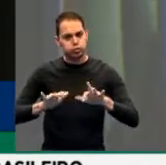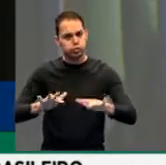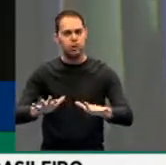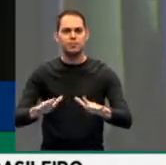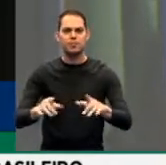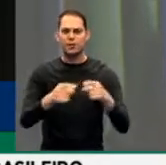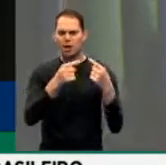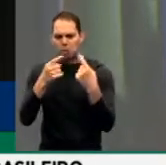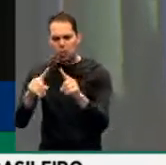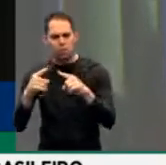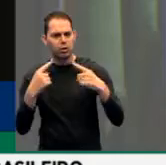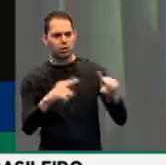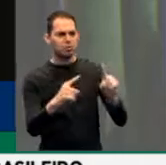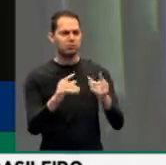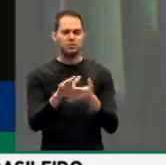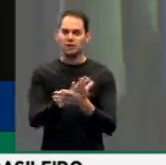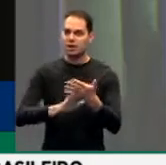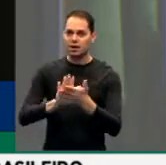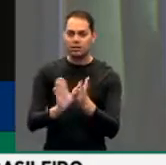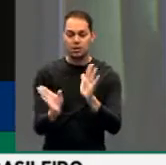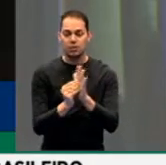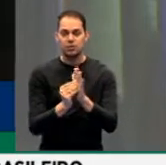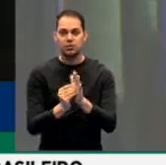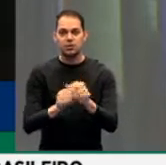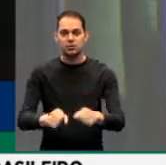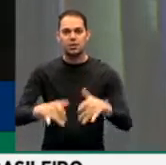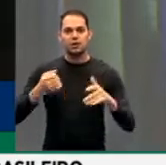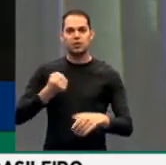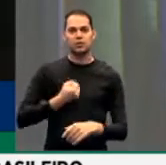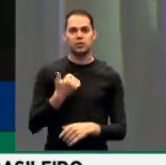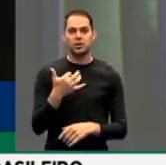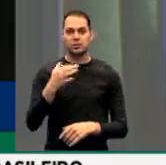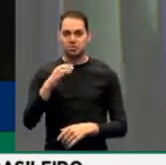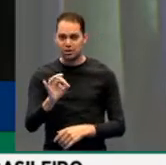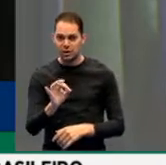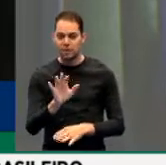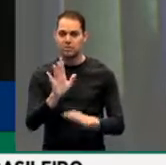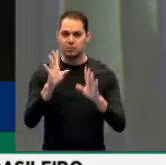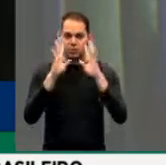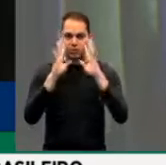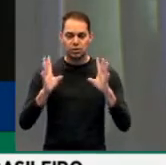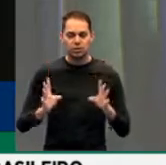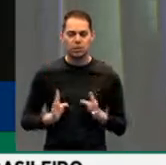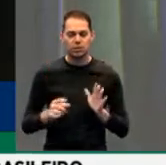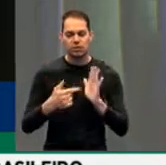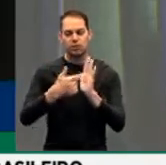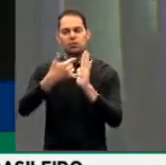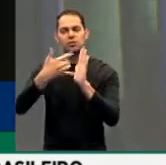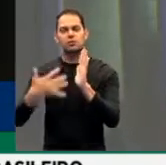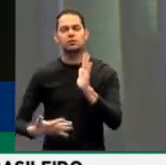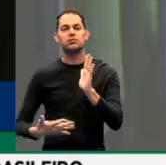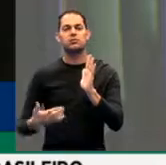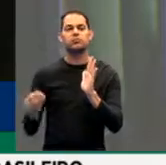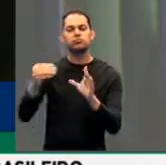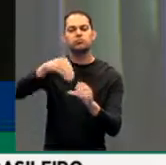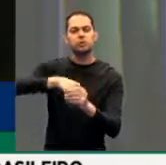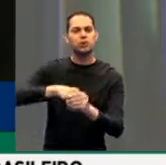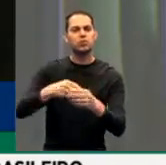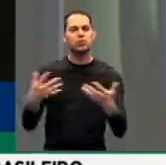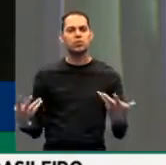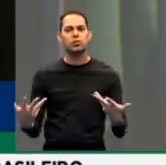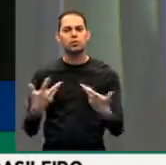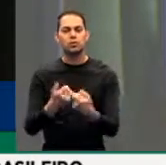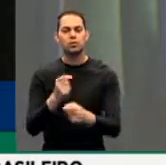contra ninguém. A emenda de plenário 10, senhora presidente, traz o brilho que o